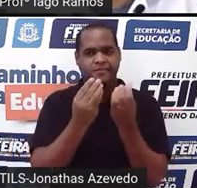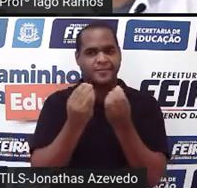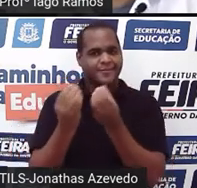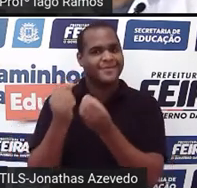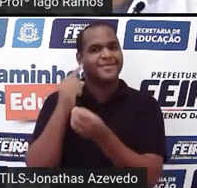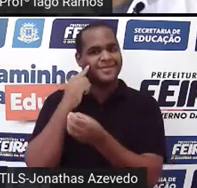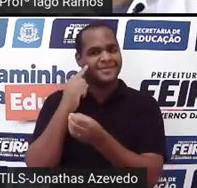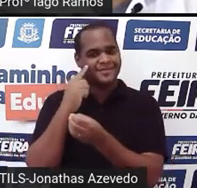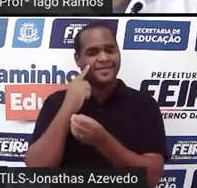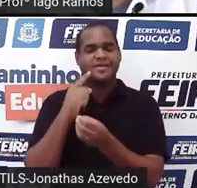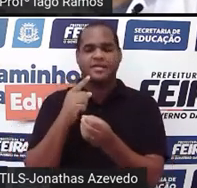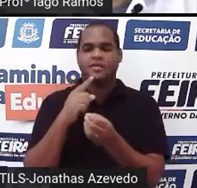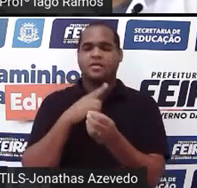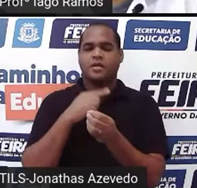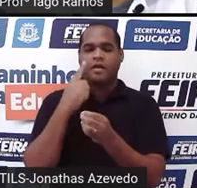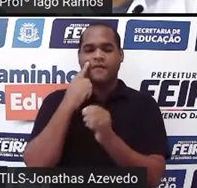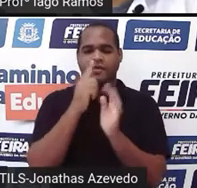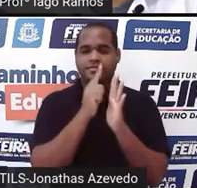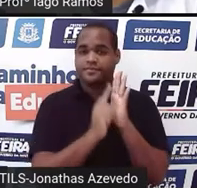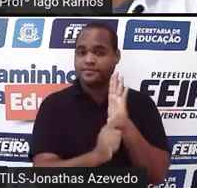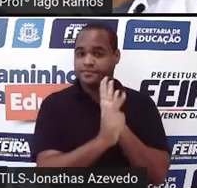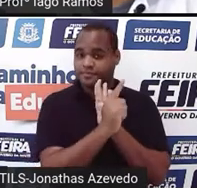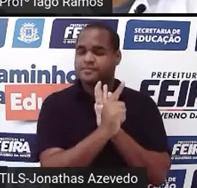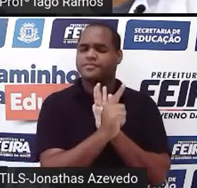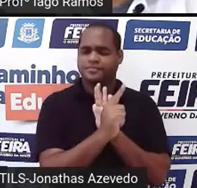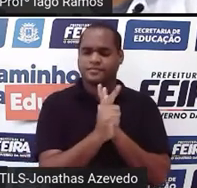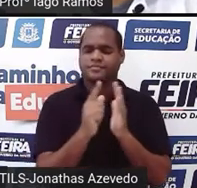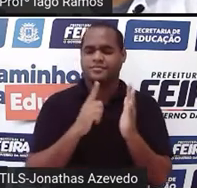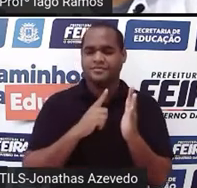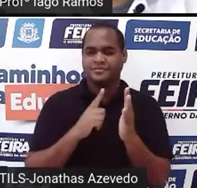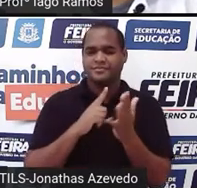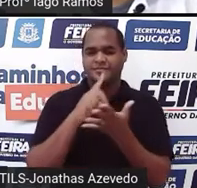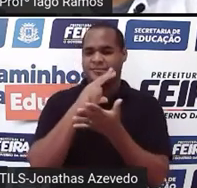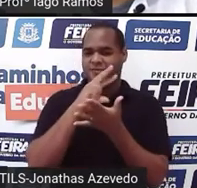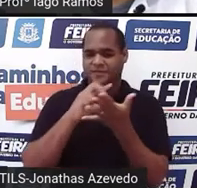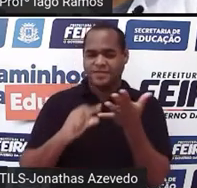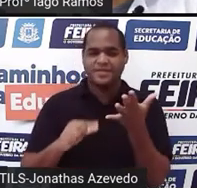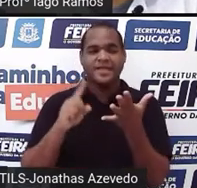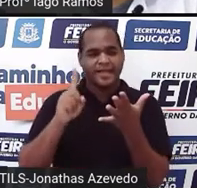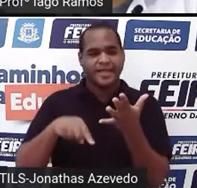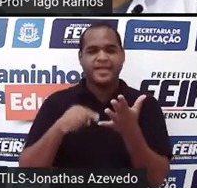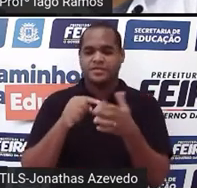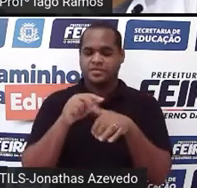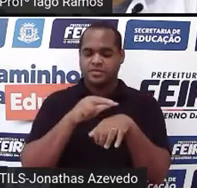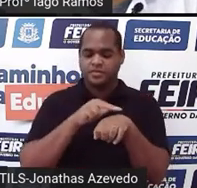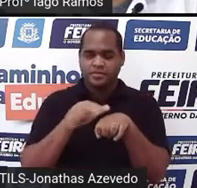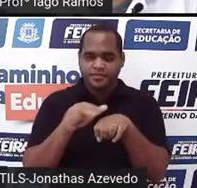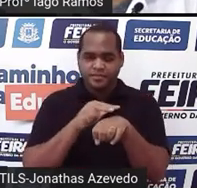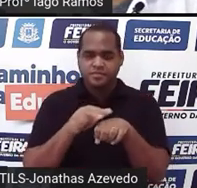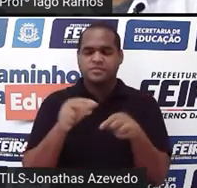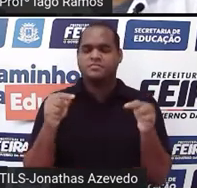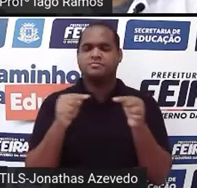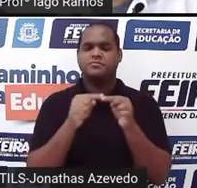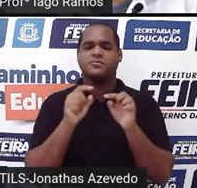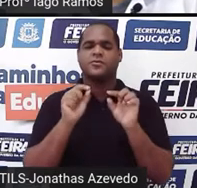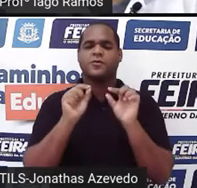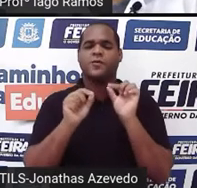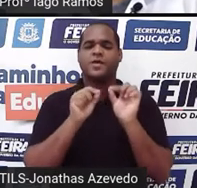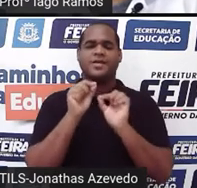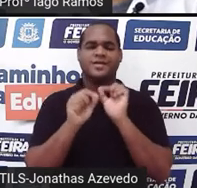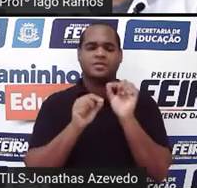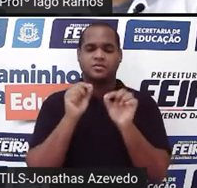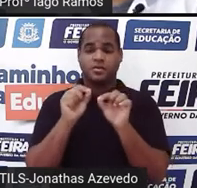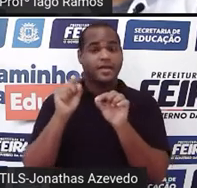Porque se a gente olhar nesse gráficozinho aí, aquele setor verde, tá? O que é um setor?